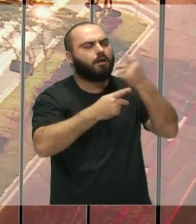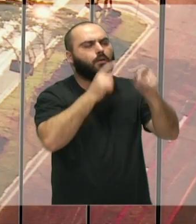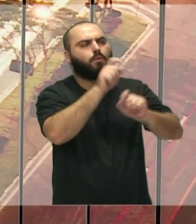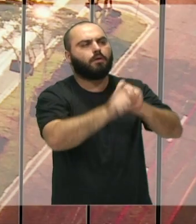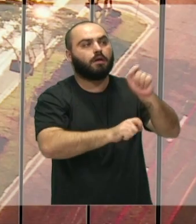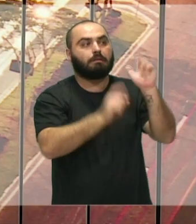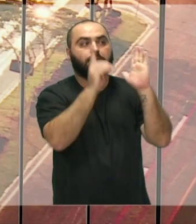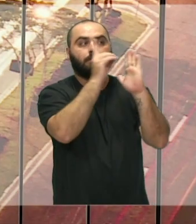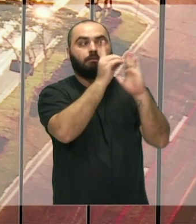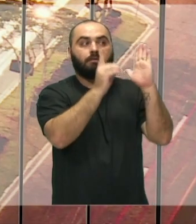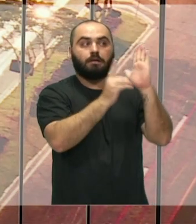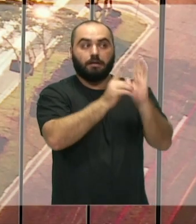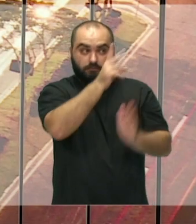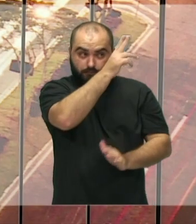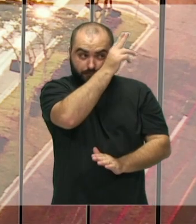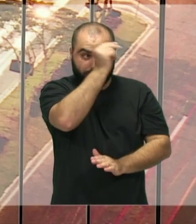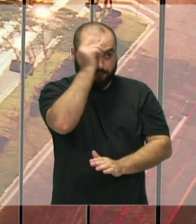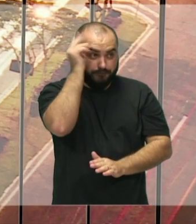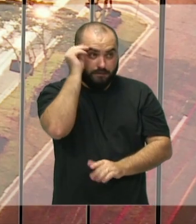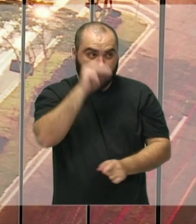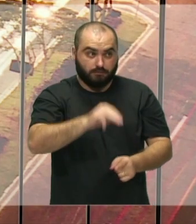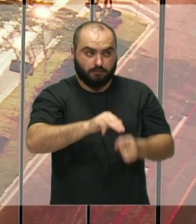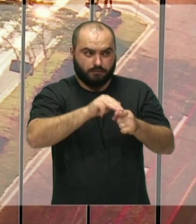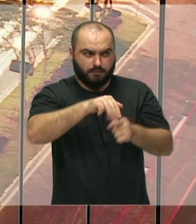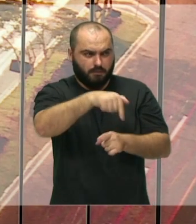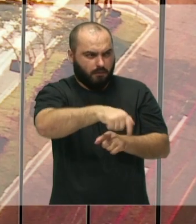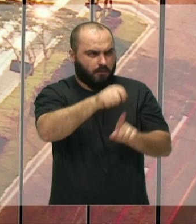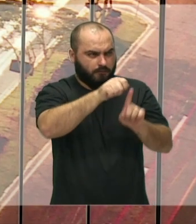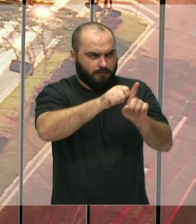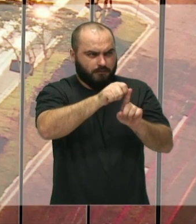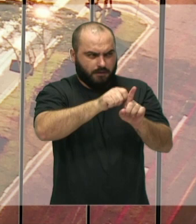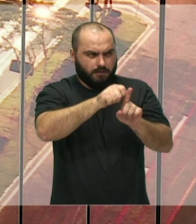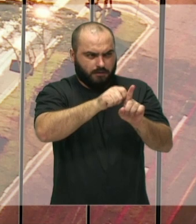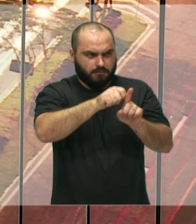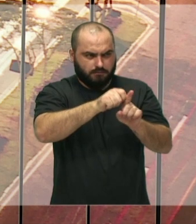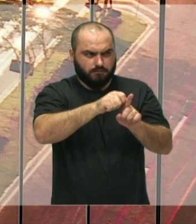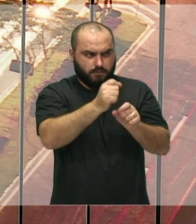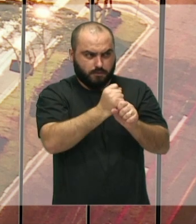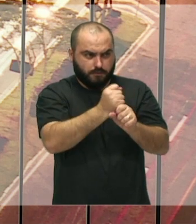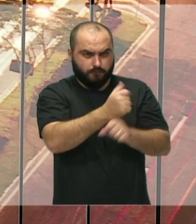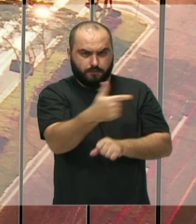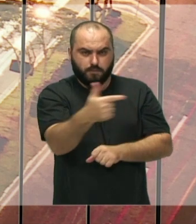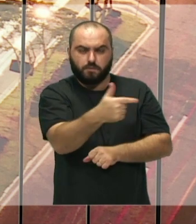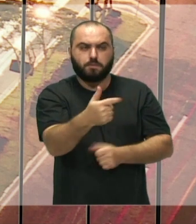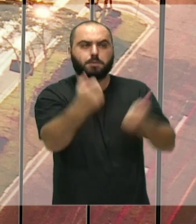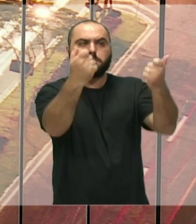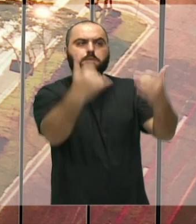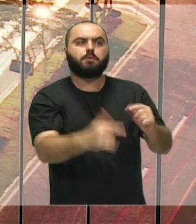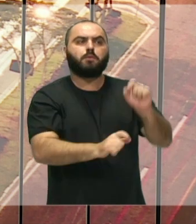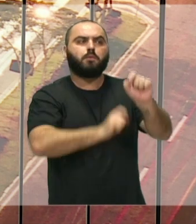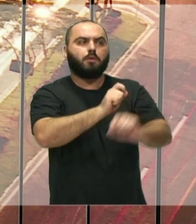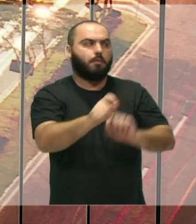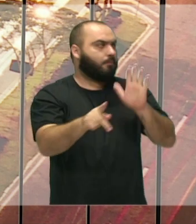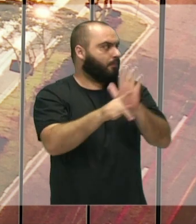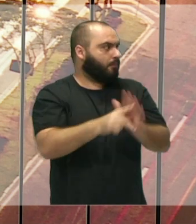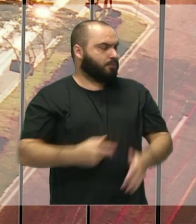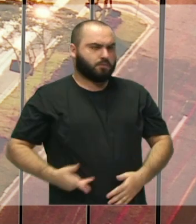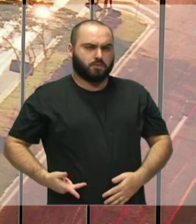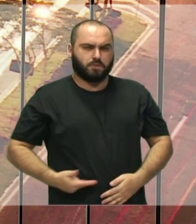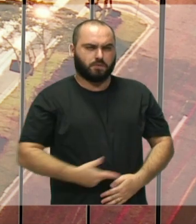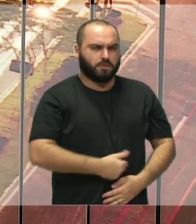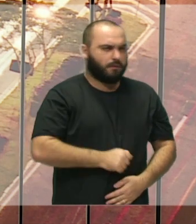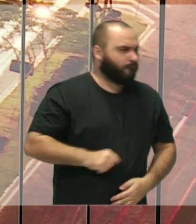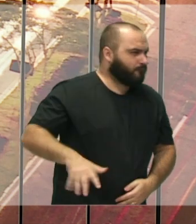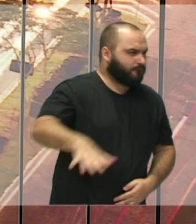do Prefeito Municipal agora do mês de fevereiro de 2022 que trata da castração em massa de animais aqui no município de Itajaí.